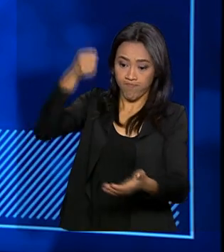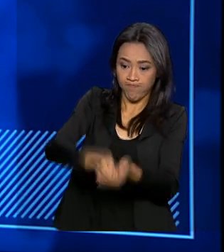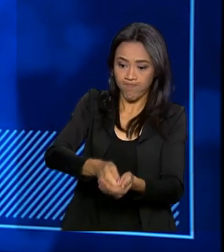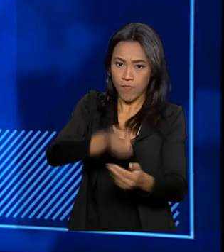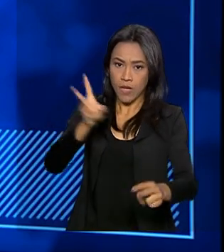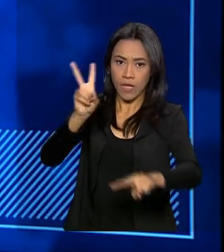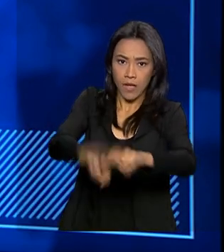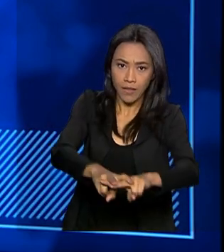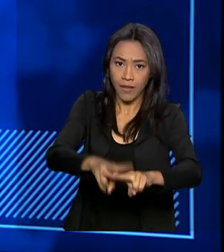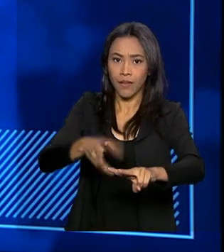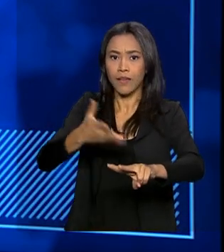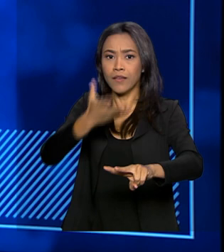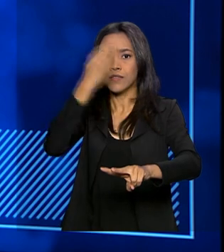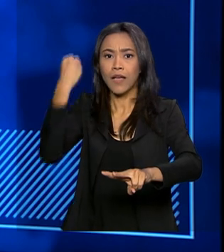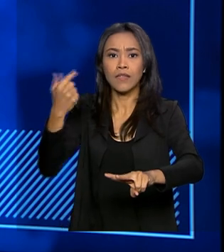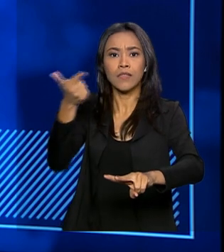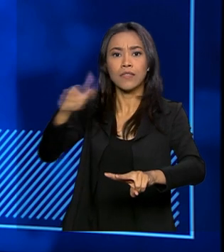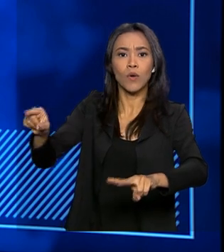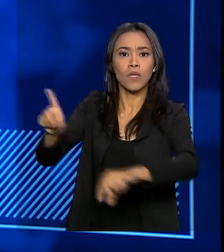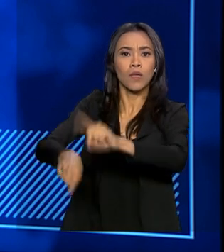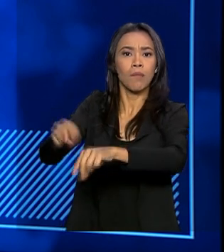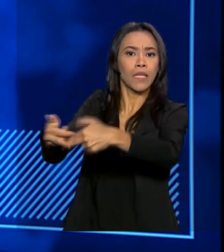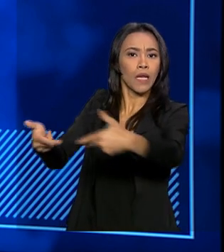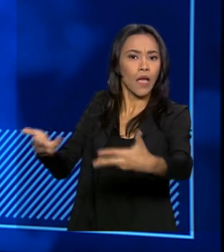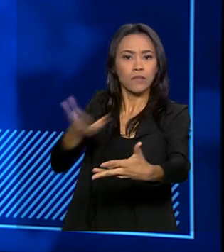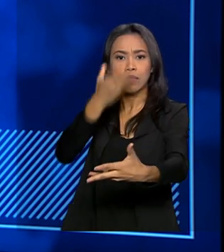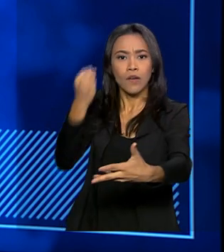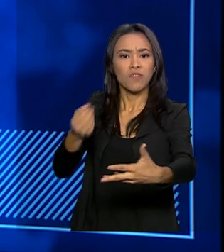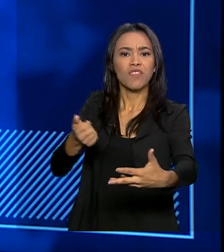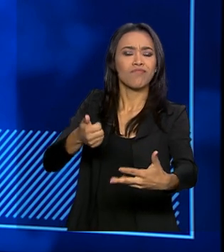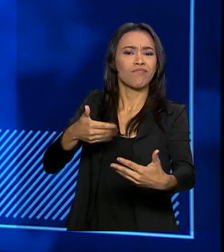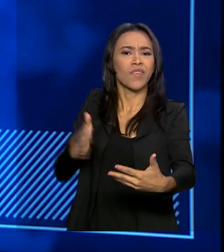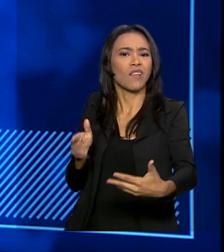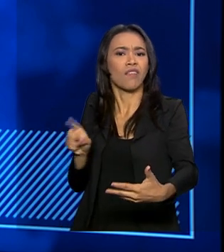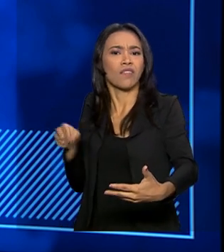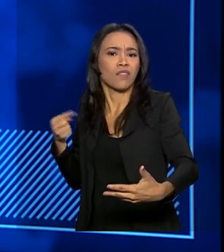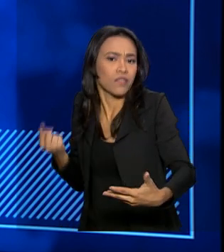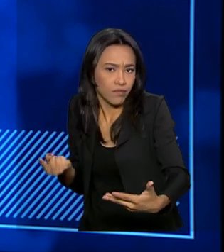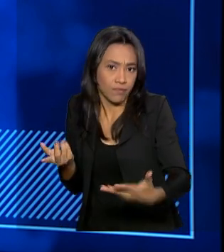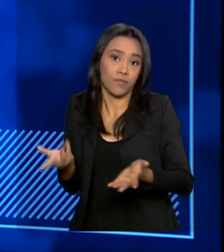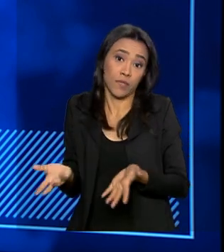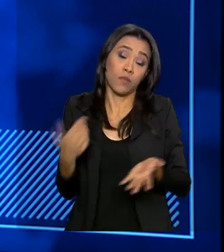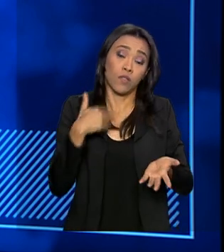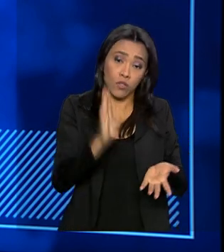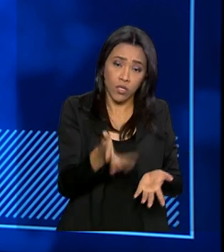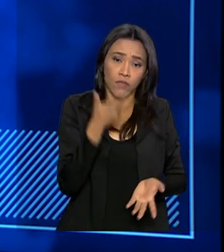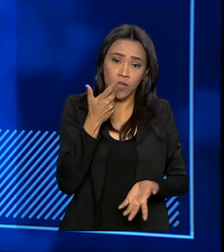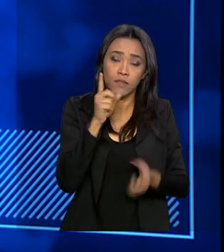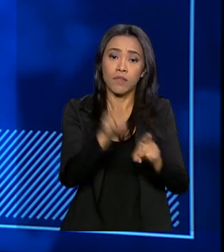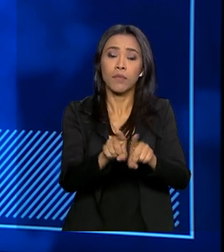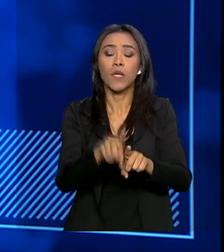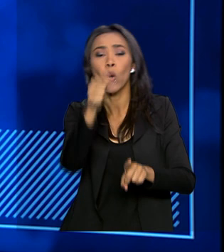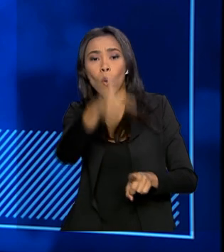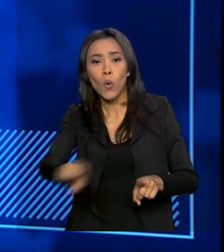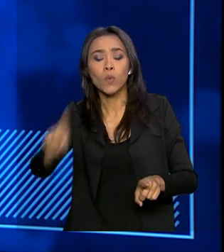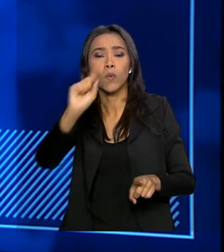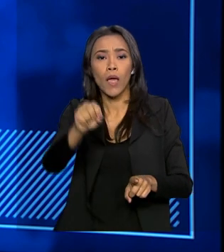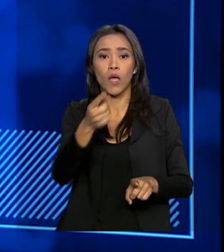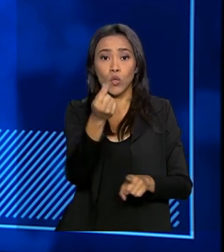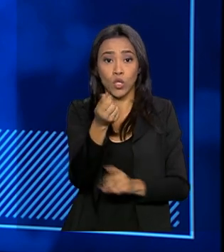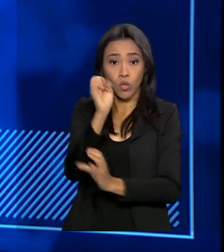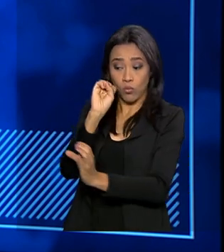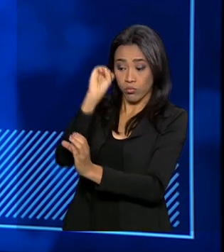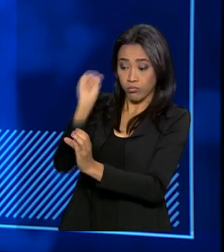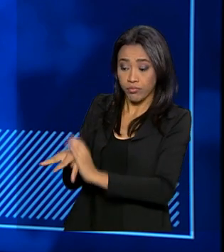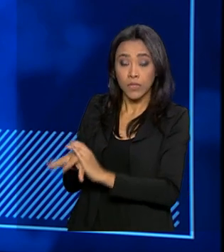patrimonial acaba ficando em segundo plano. E a outra questão que eu já mencionei, que é a questão do depósito judicial,